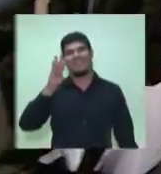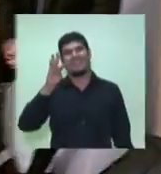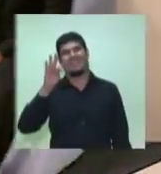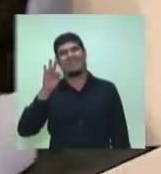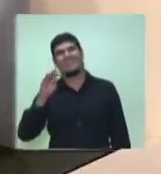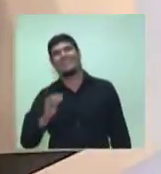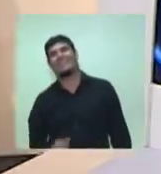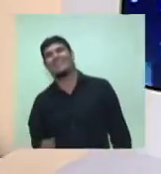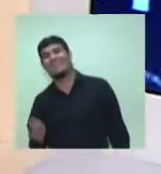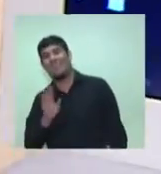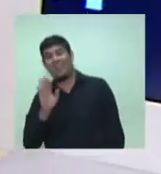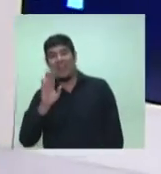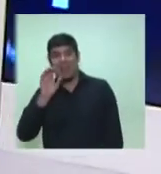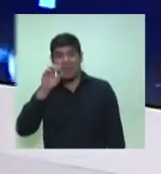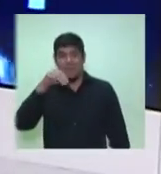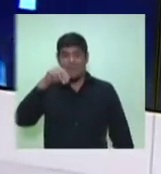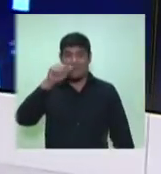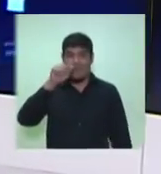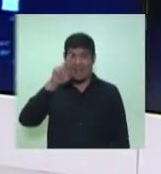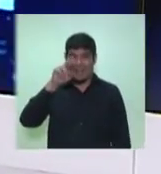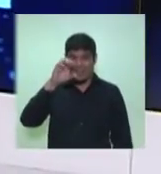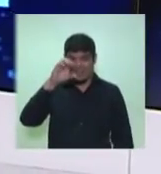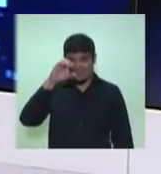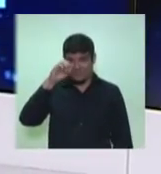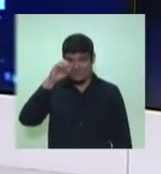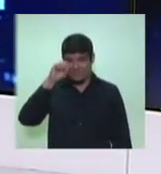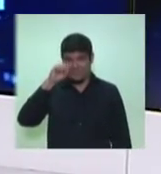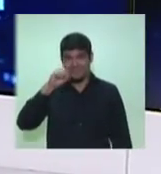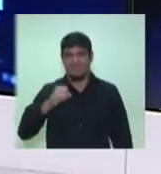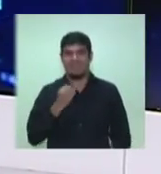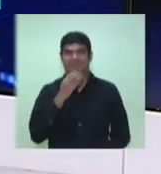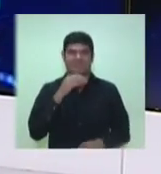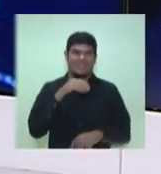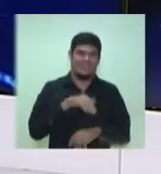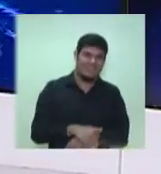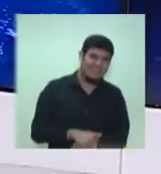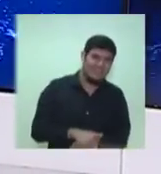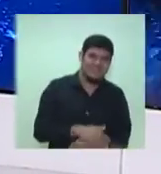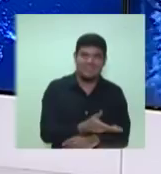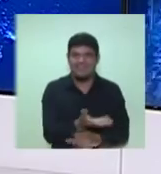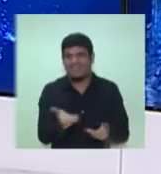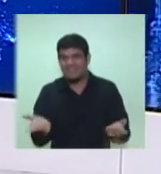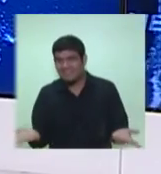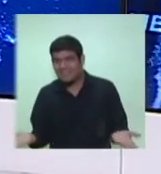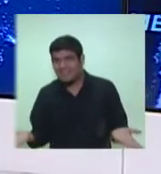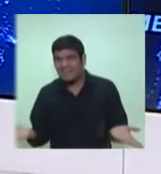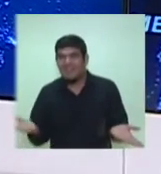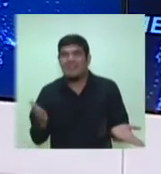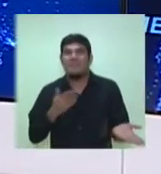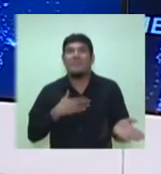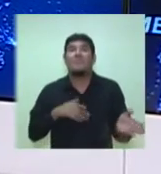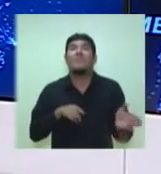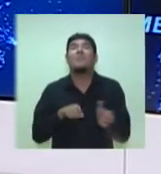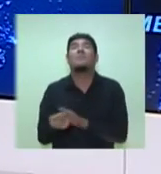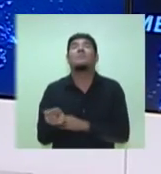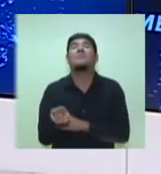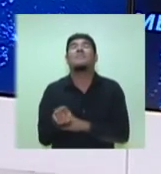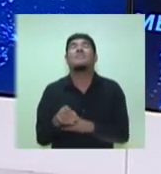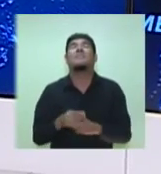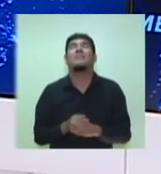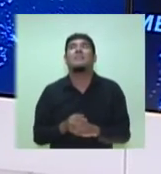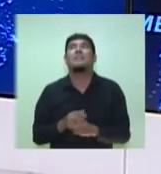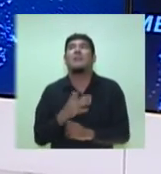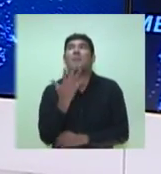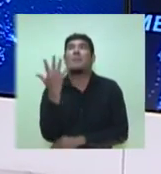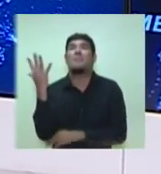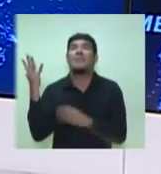Marquilze, eu já te identifiquei. Você, por favor, faça a sua pergunta em um minuto. Boa noite, pessoal. Boa noite a todos. Então, a minha pergunta é sobre meio ambiente. Não